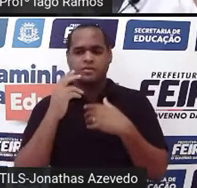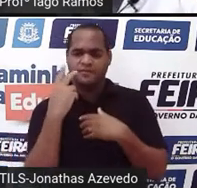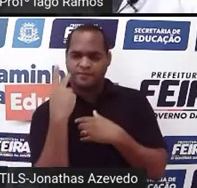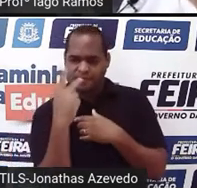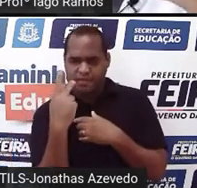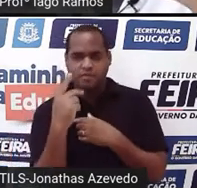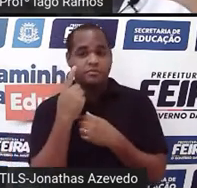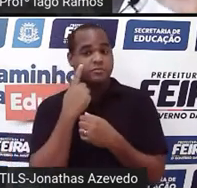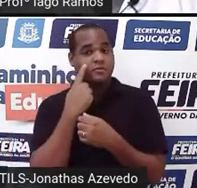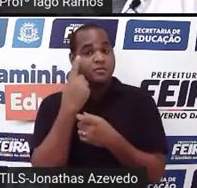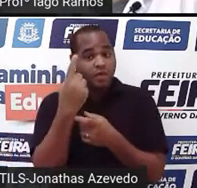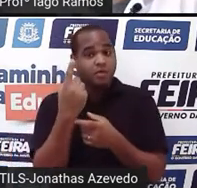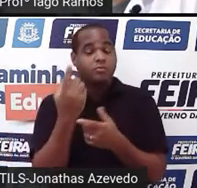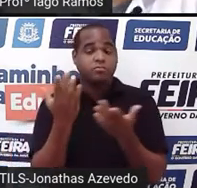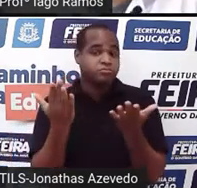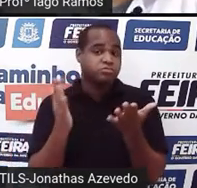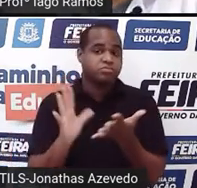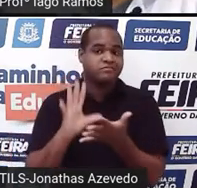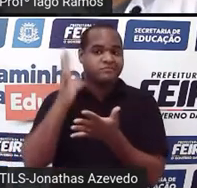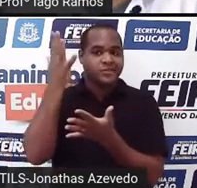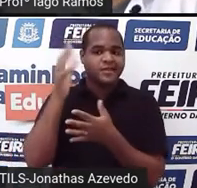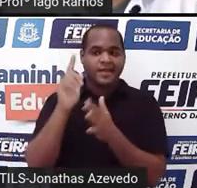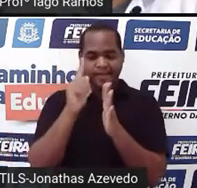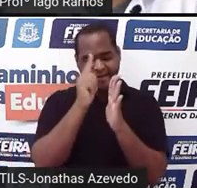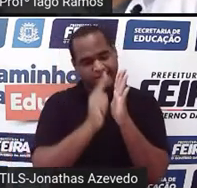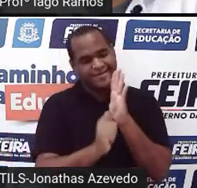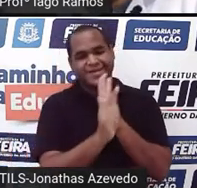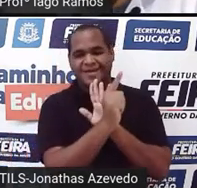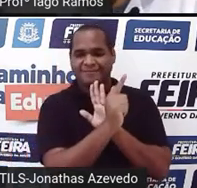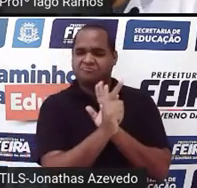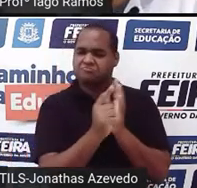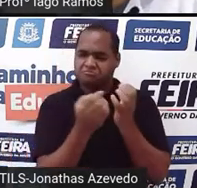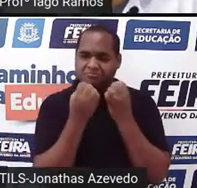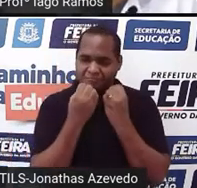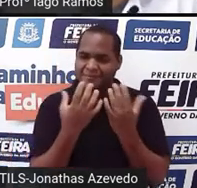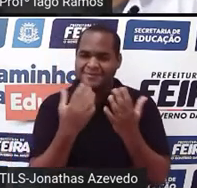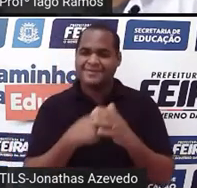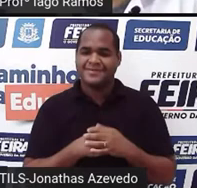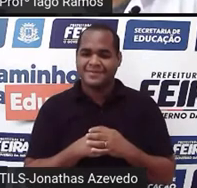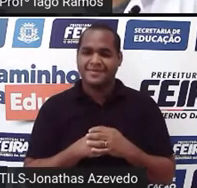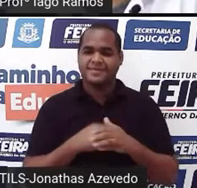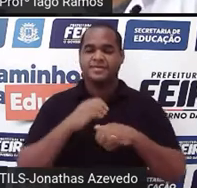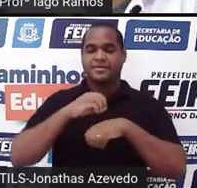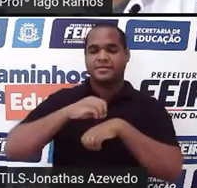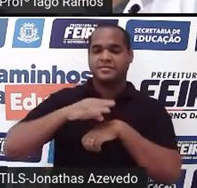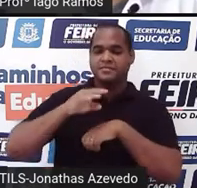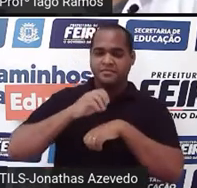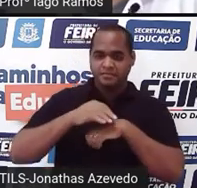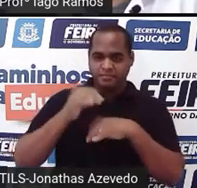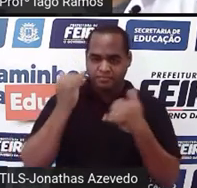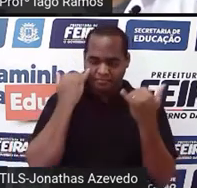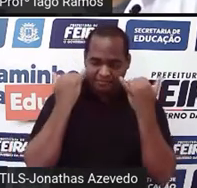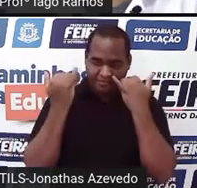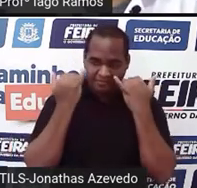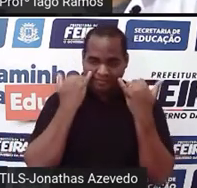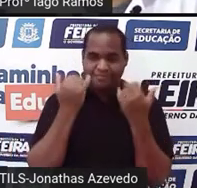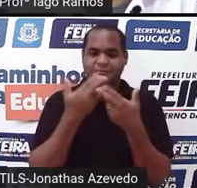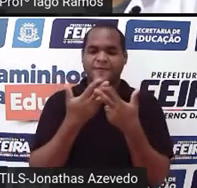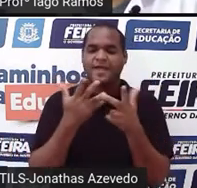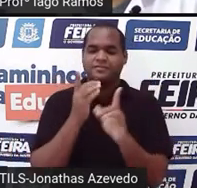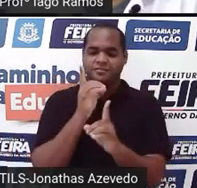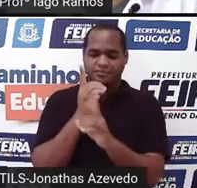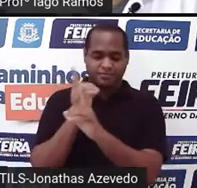visto um gráfico, né? E aí eu trago aqui como exemplo, onde é que a gente encontra